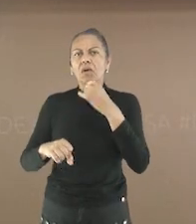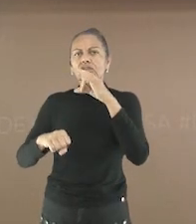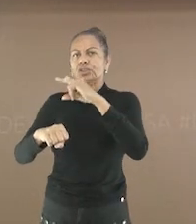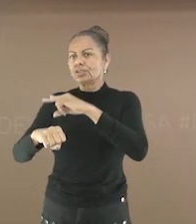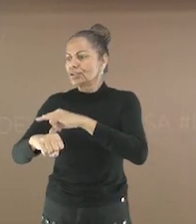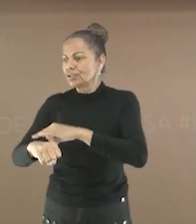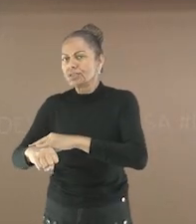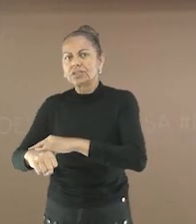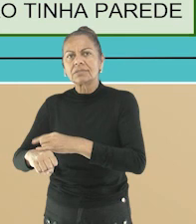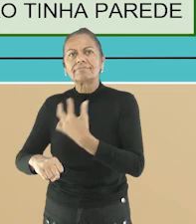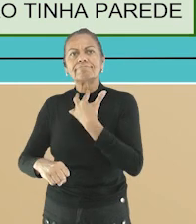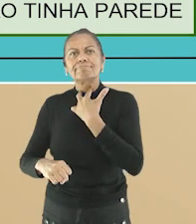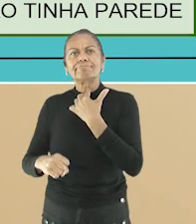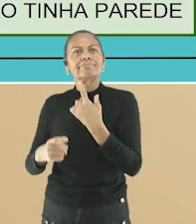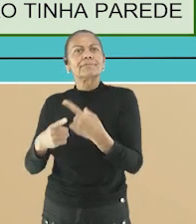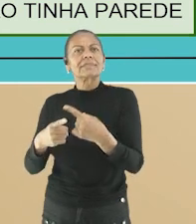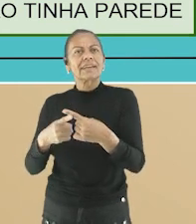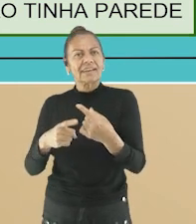Pensem aí